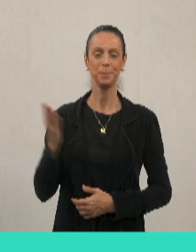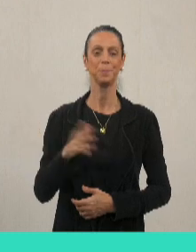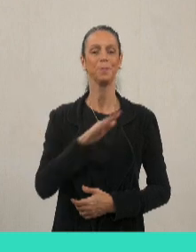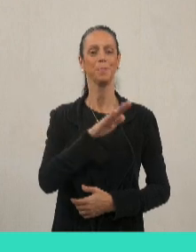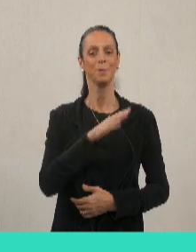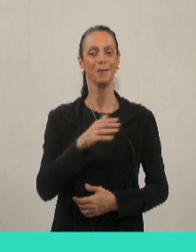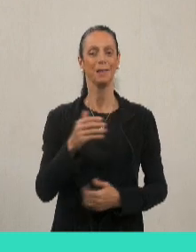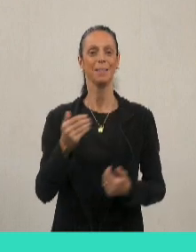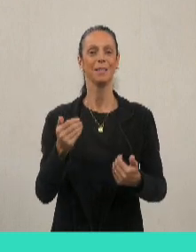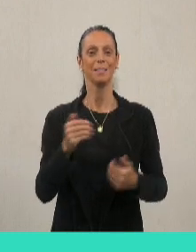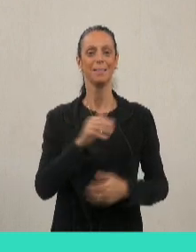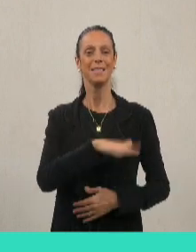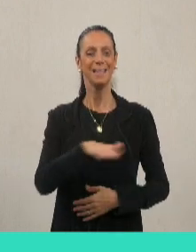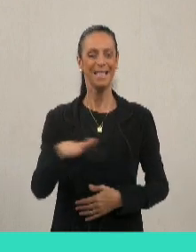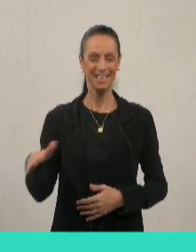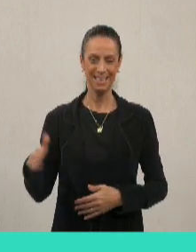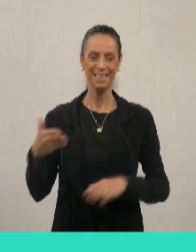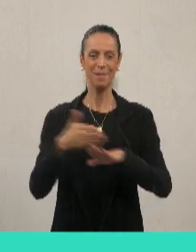Alvorada no sábado.